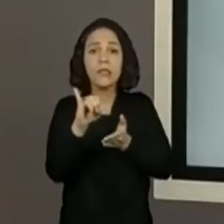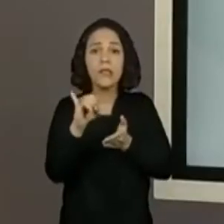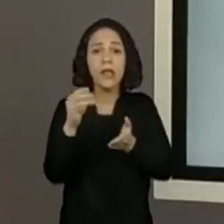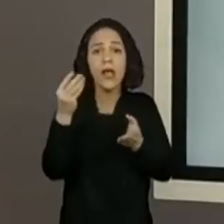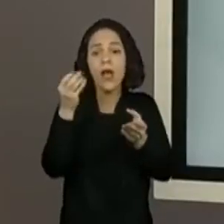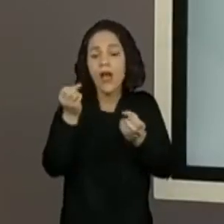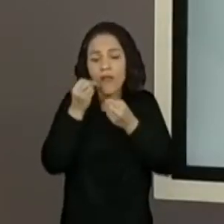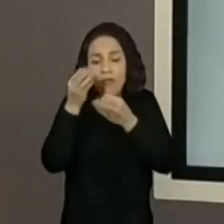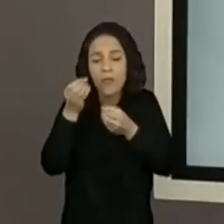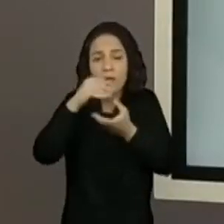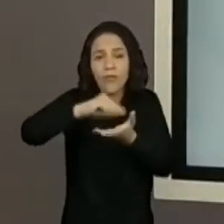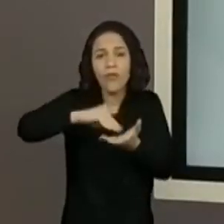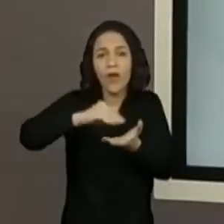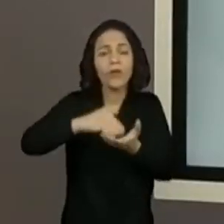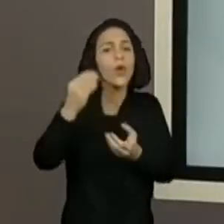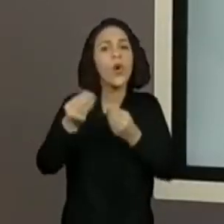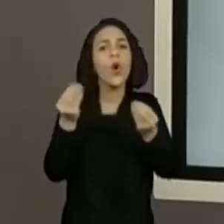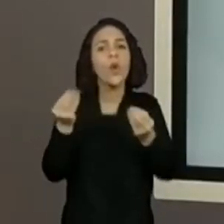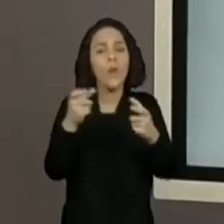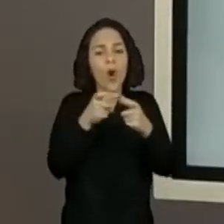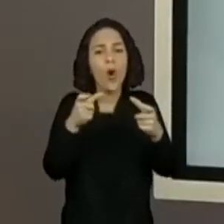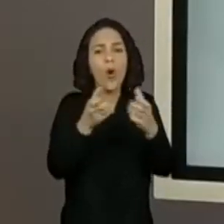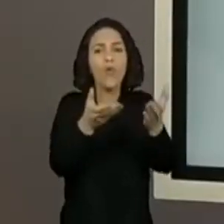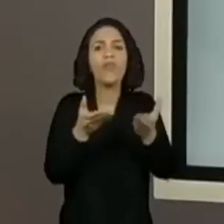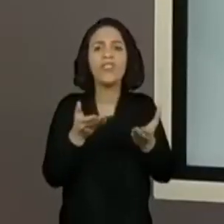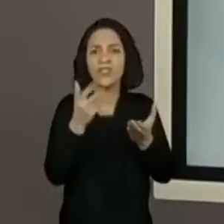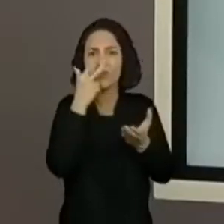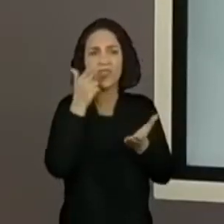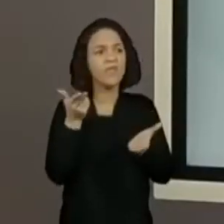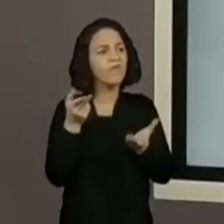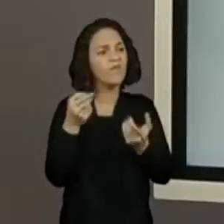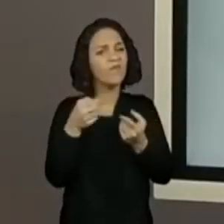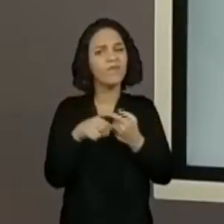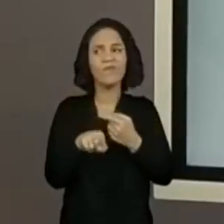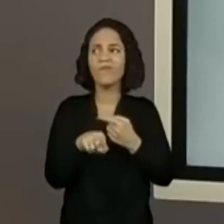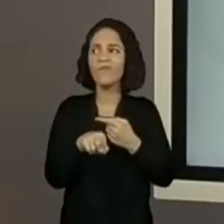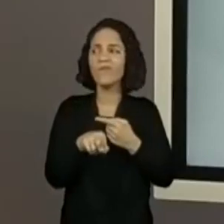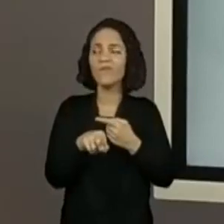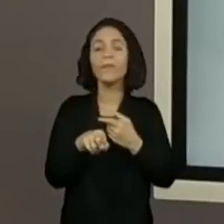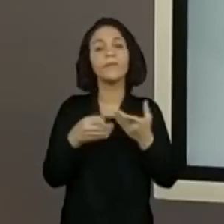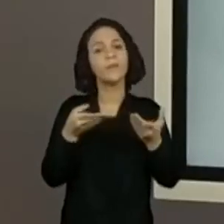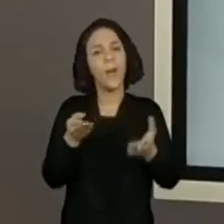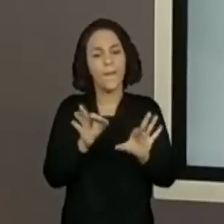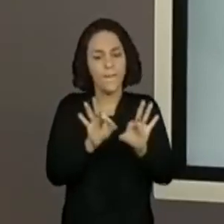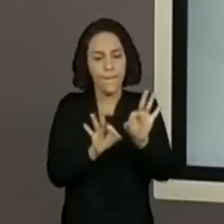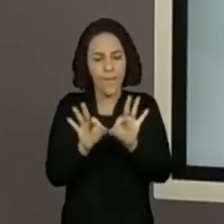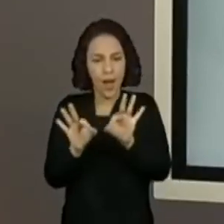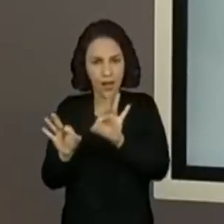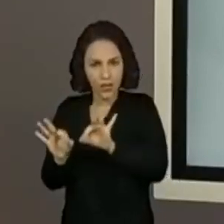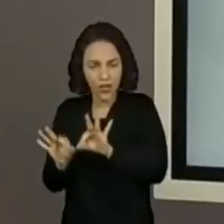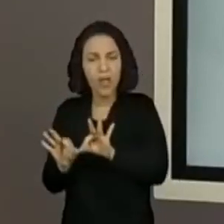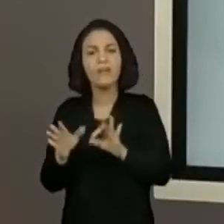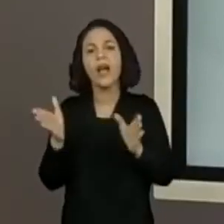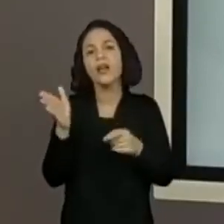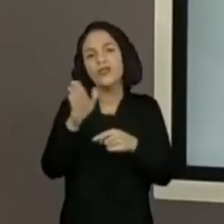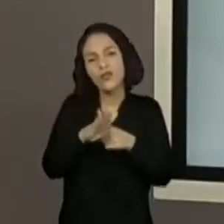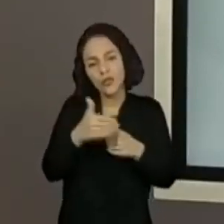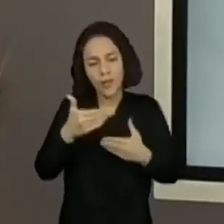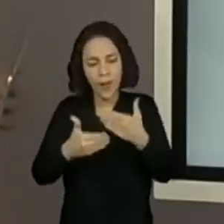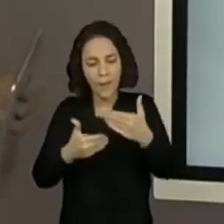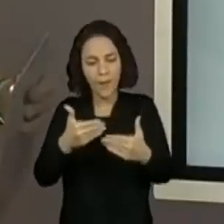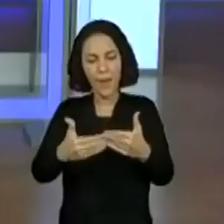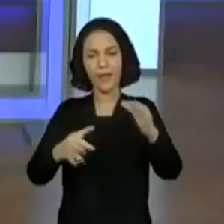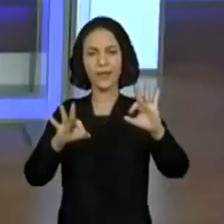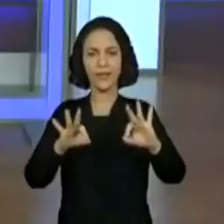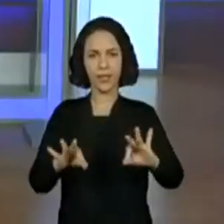escrever esse convite de uma forma que não tenha sentido para que a gente está fazendo. E o planejar dá todo o caminho certinho. A